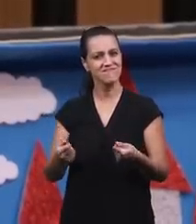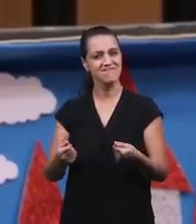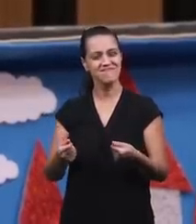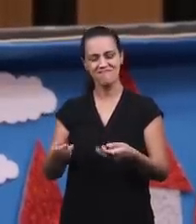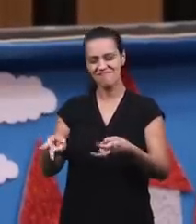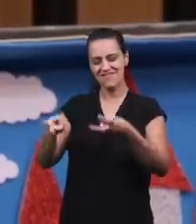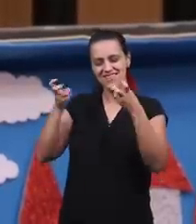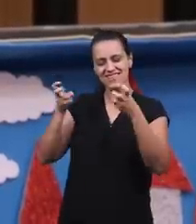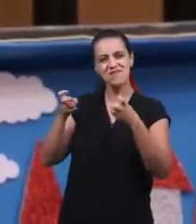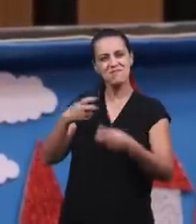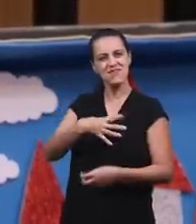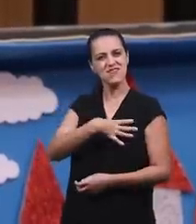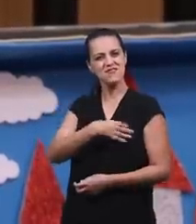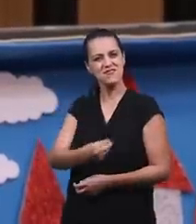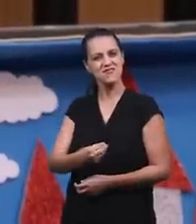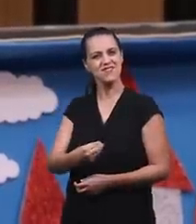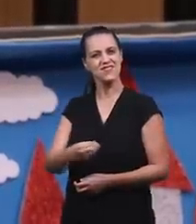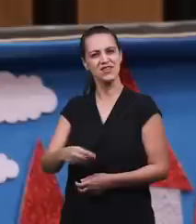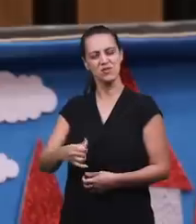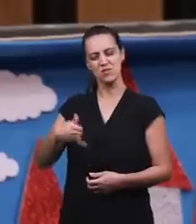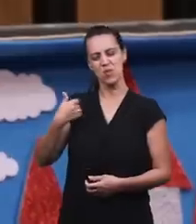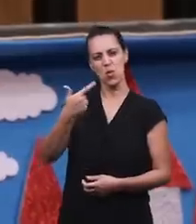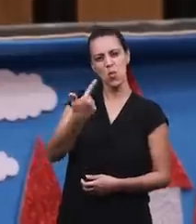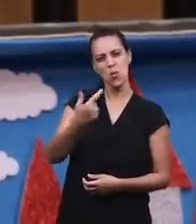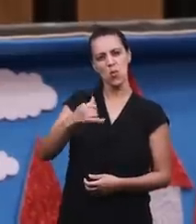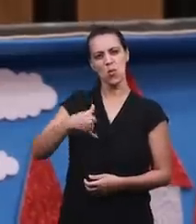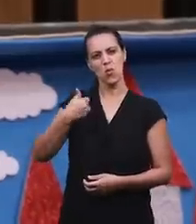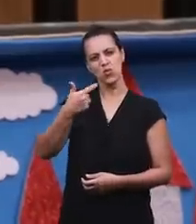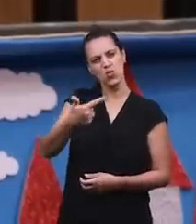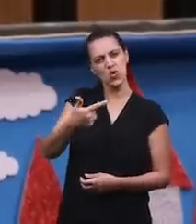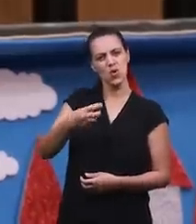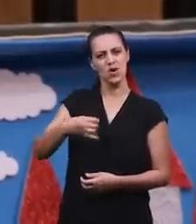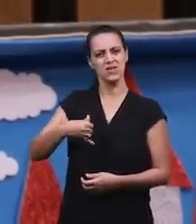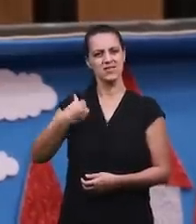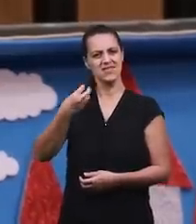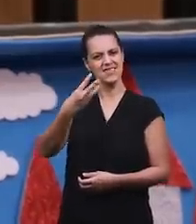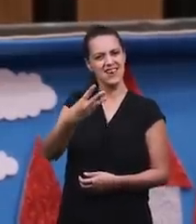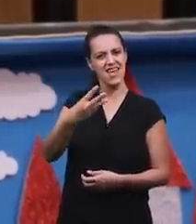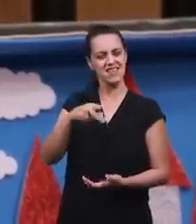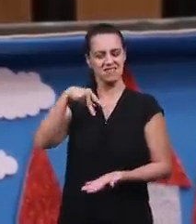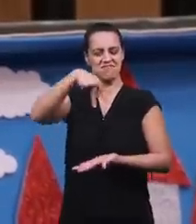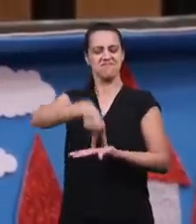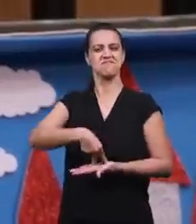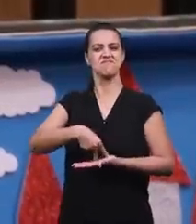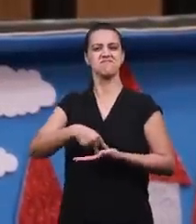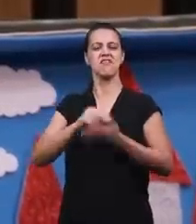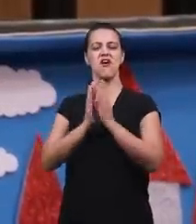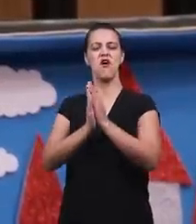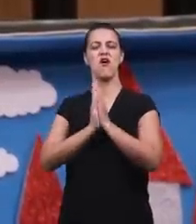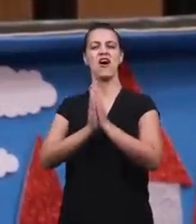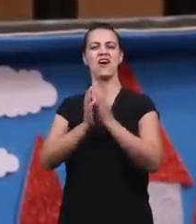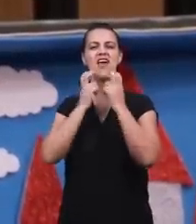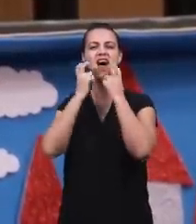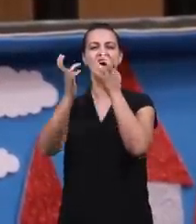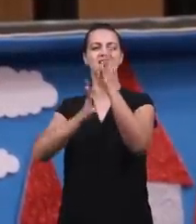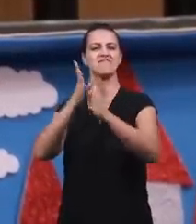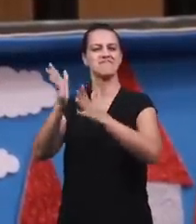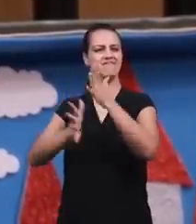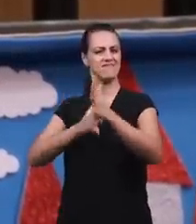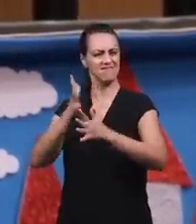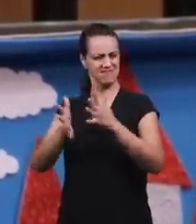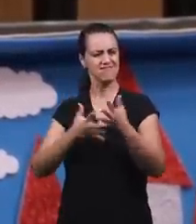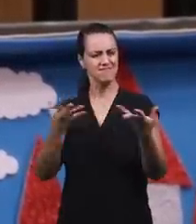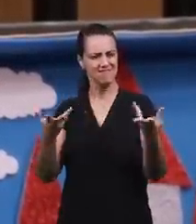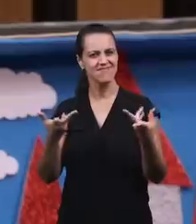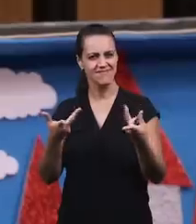irmãs Ver os nossos filhos com um ano e meio Dois anos, três anos Já levantando a sua voz em oração Ao Deus dos